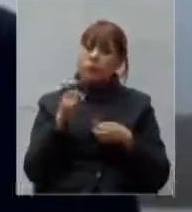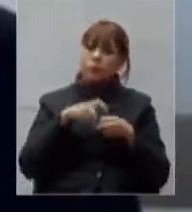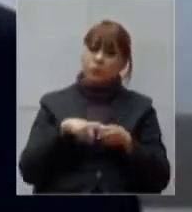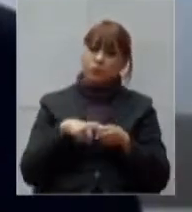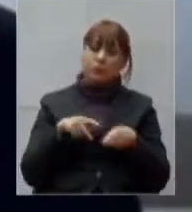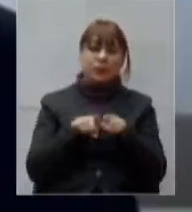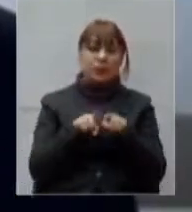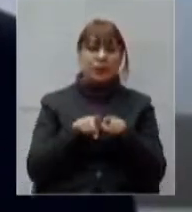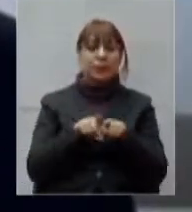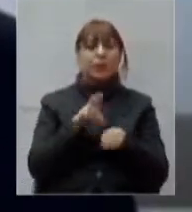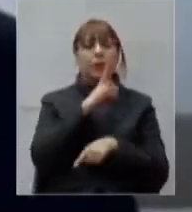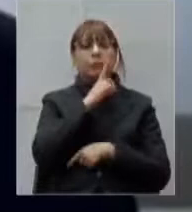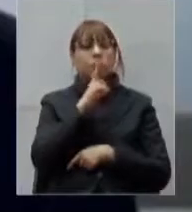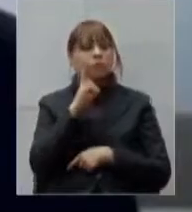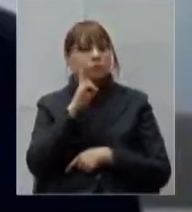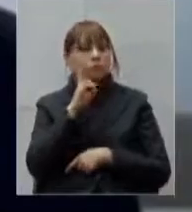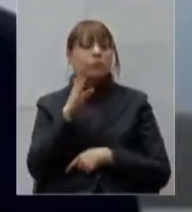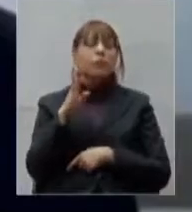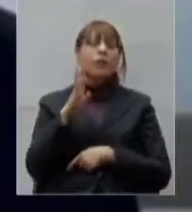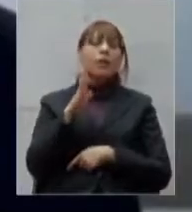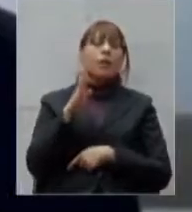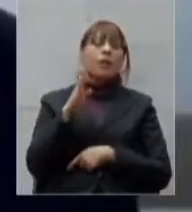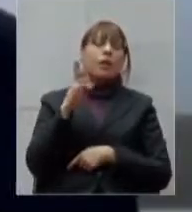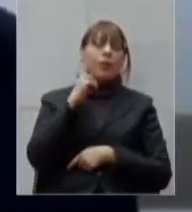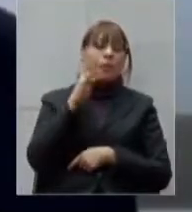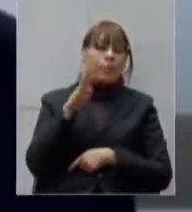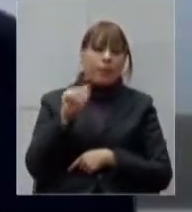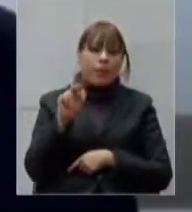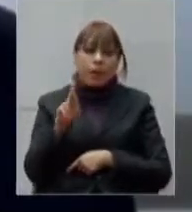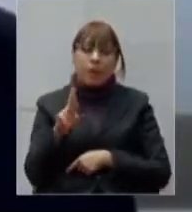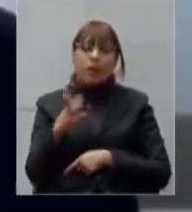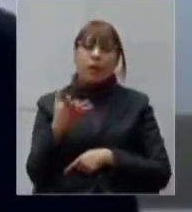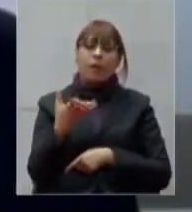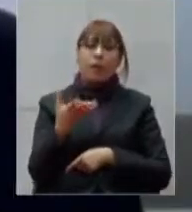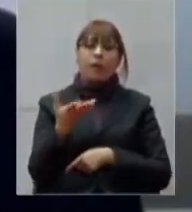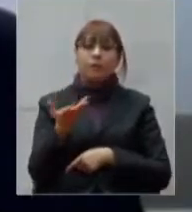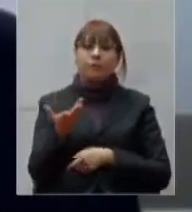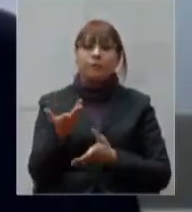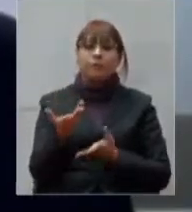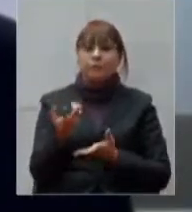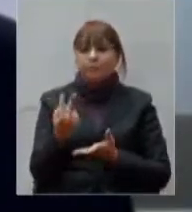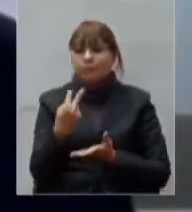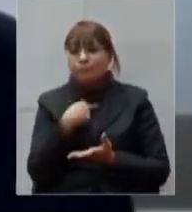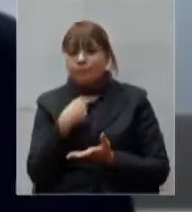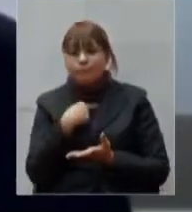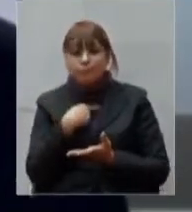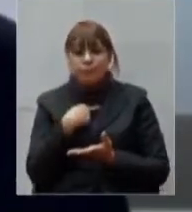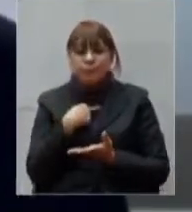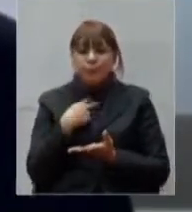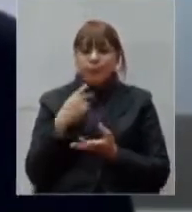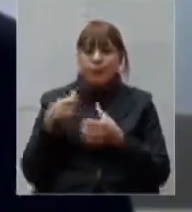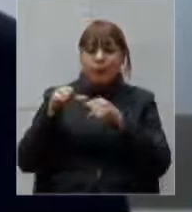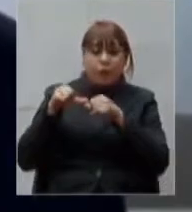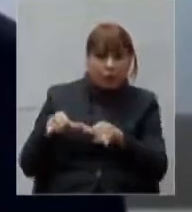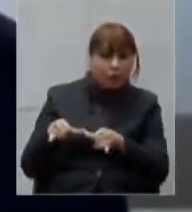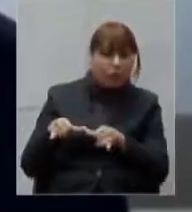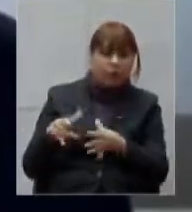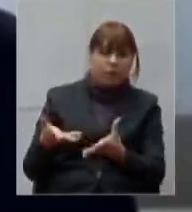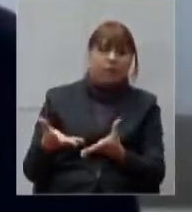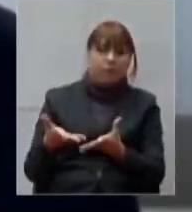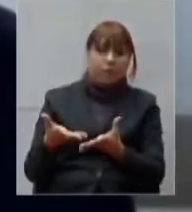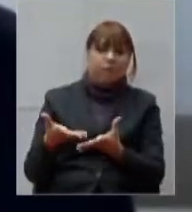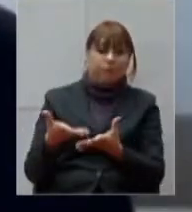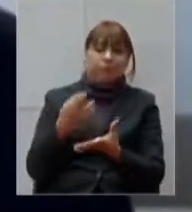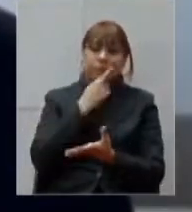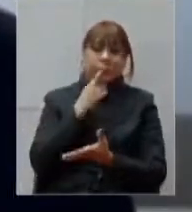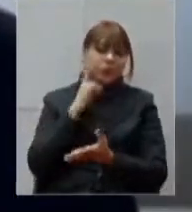restaurantes funcionando ainda de maneira precária não pode haver consumo no local ainda nem para bares nem para restaurantes